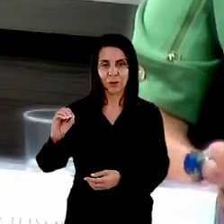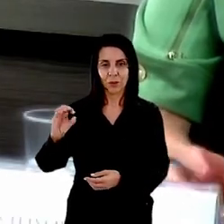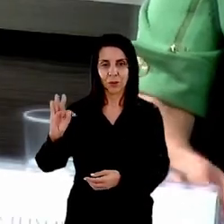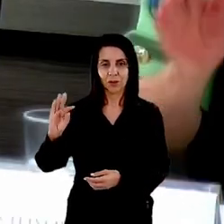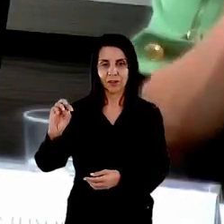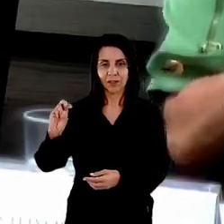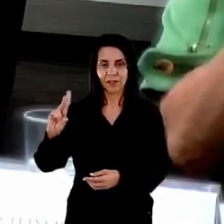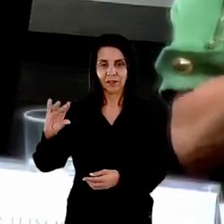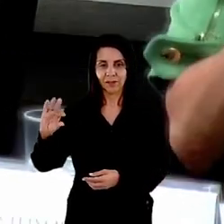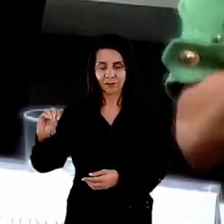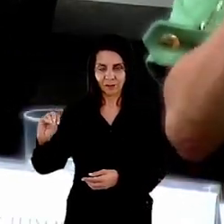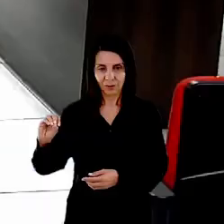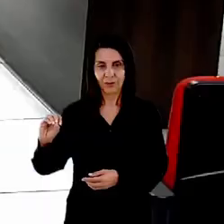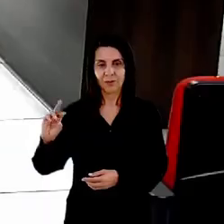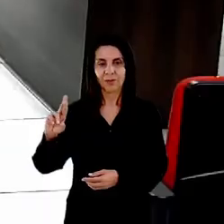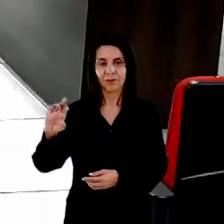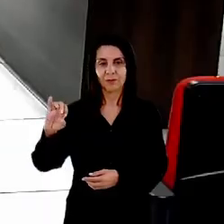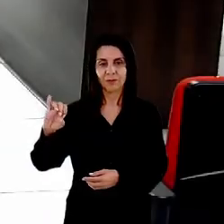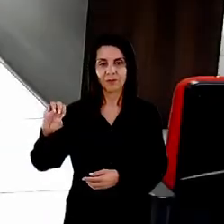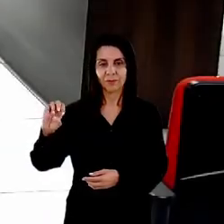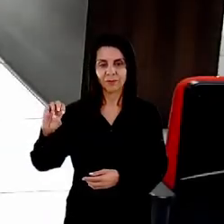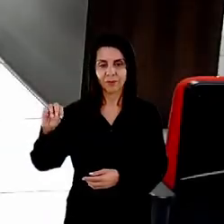ação